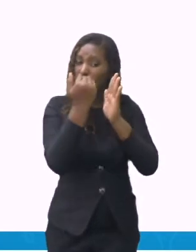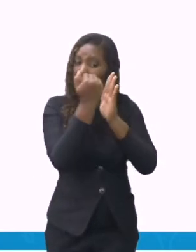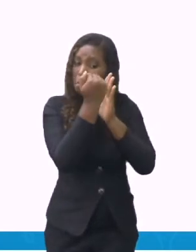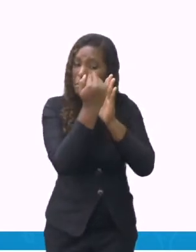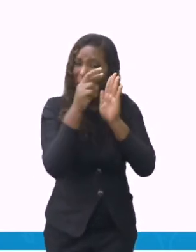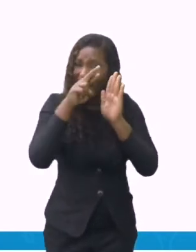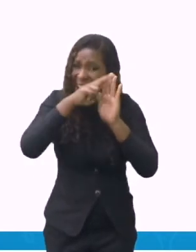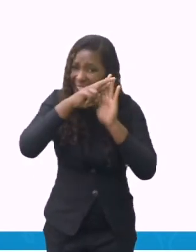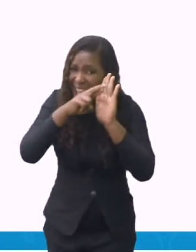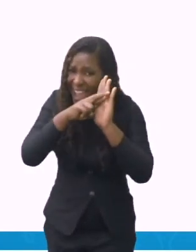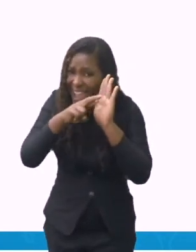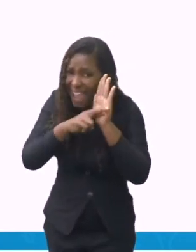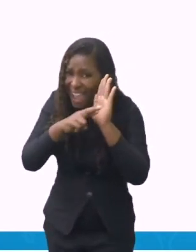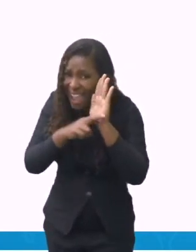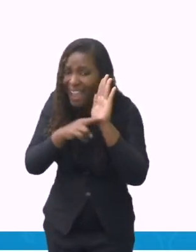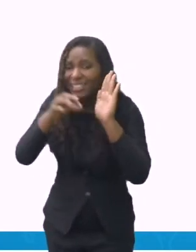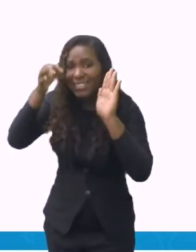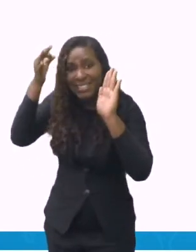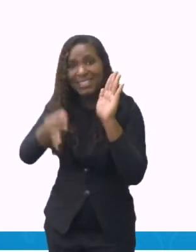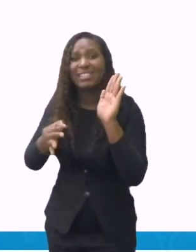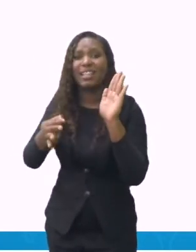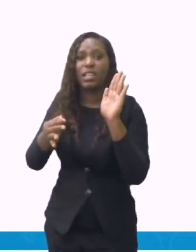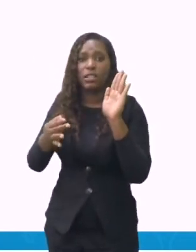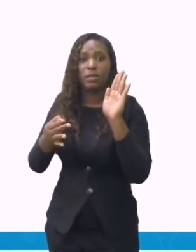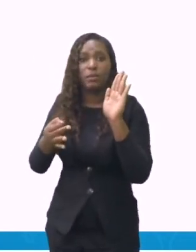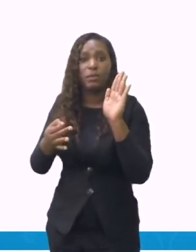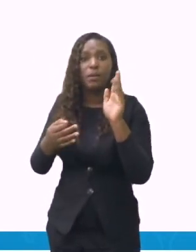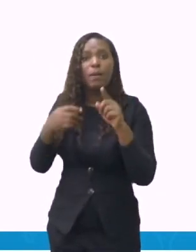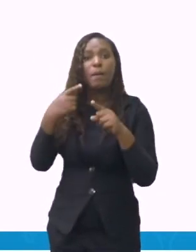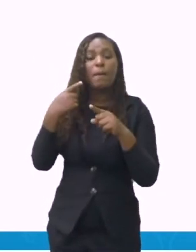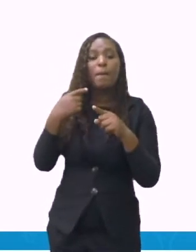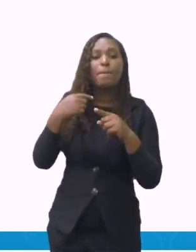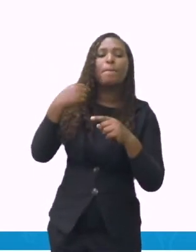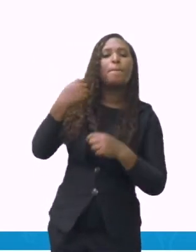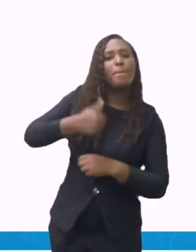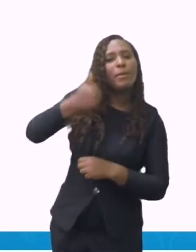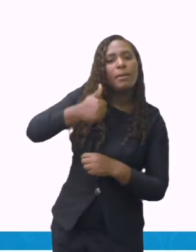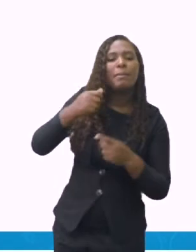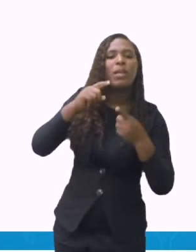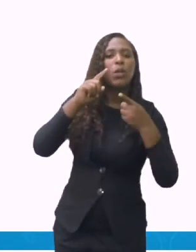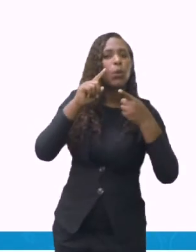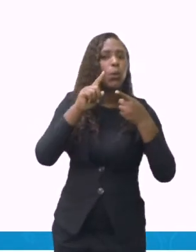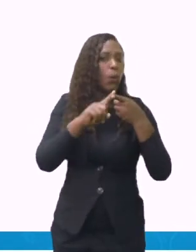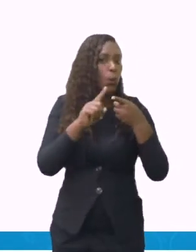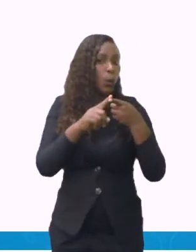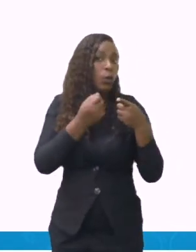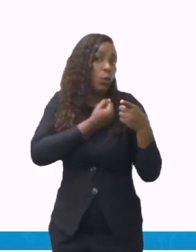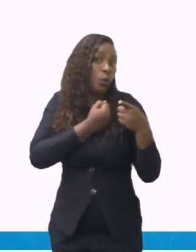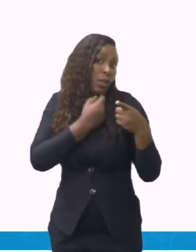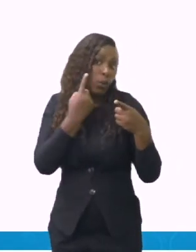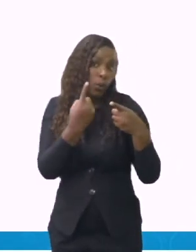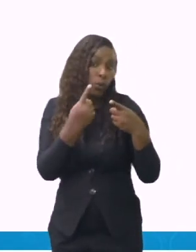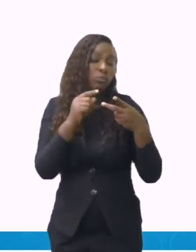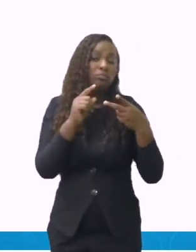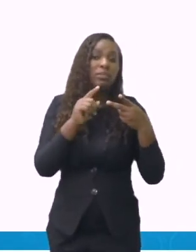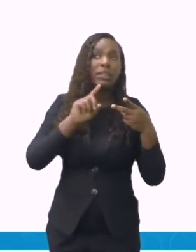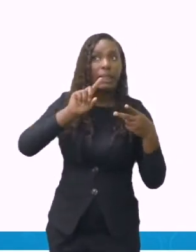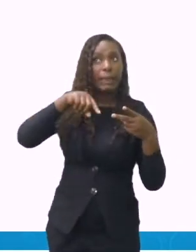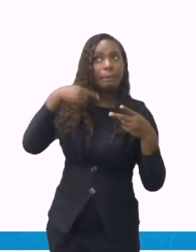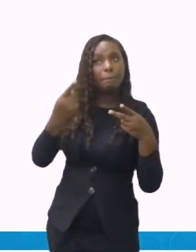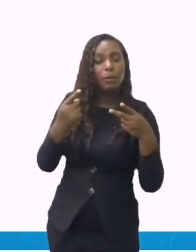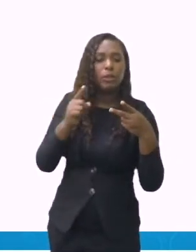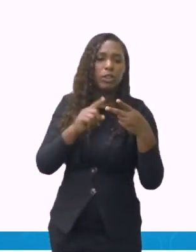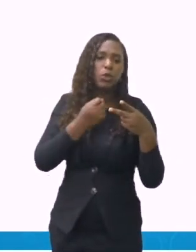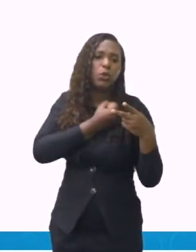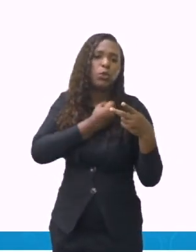a passo. Primeiro, eu faço o que pede no número um. Depois, eu vou para o passo dois. O que que está pedindo no passo dois?